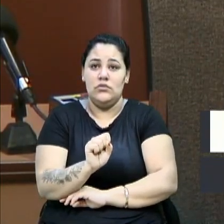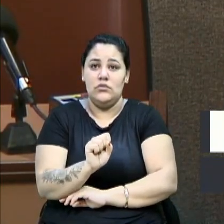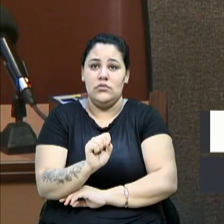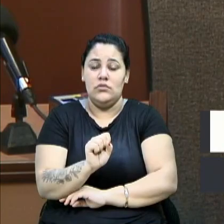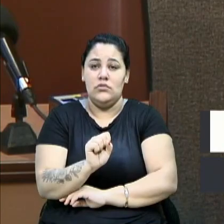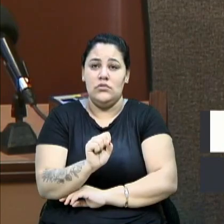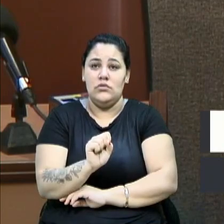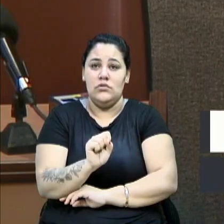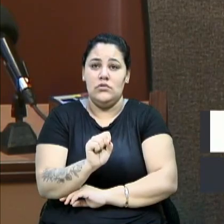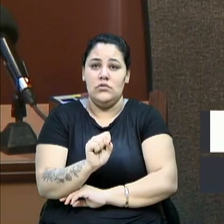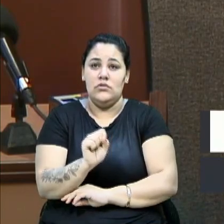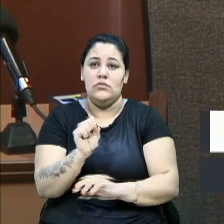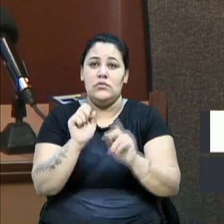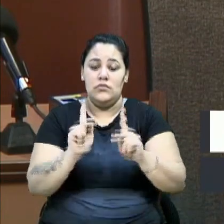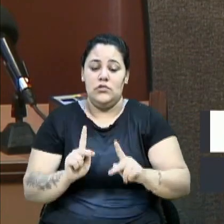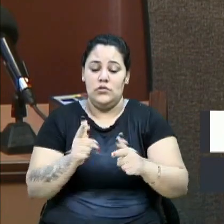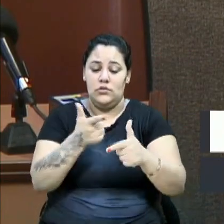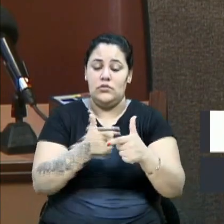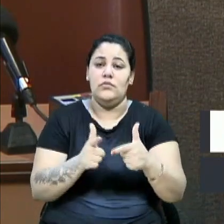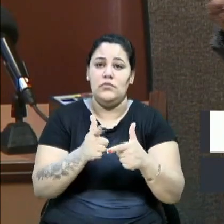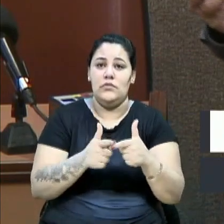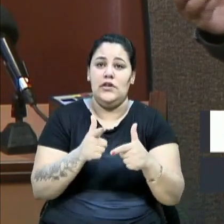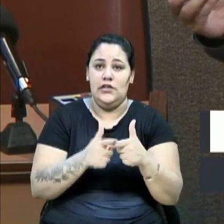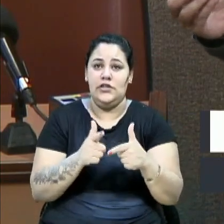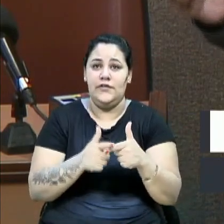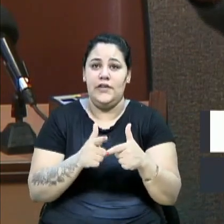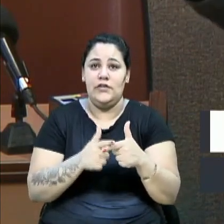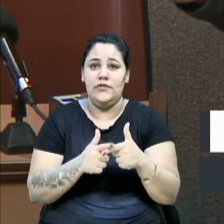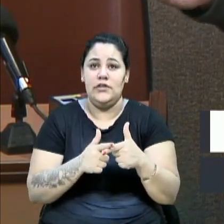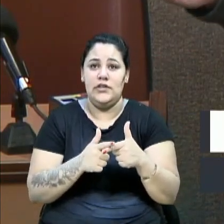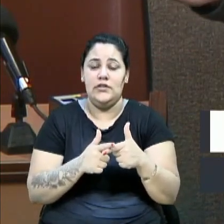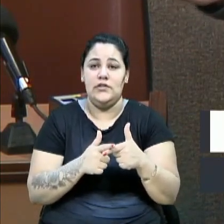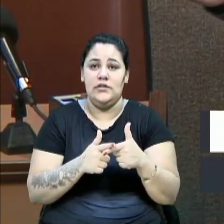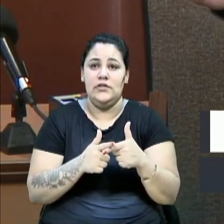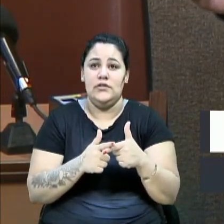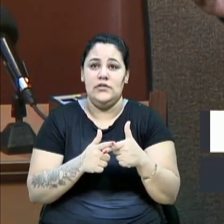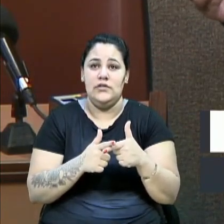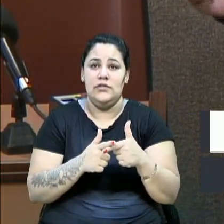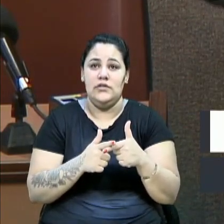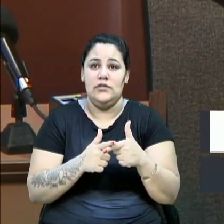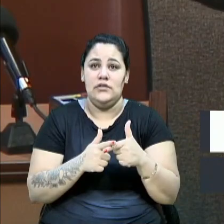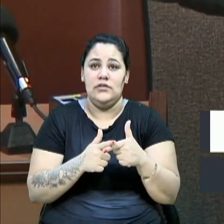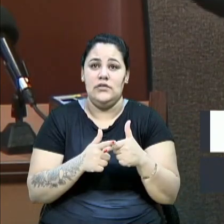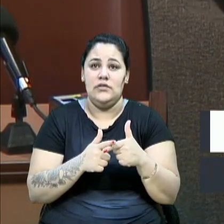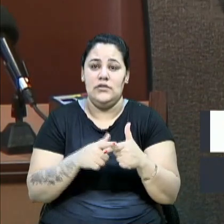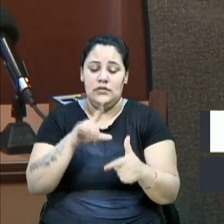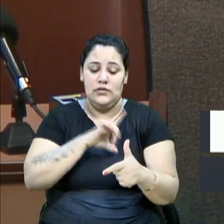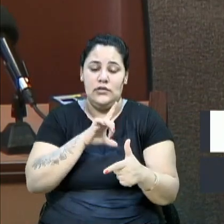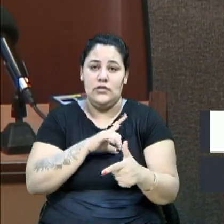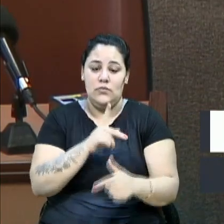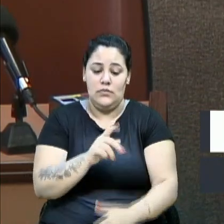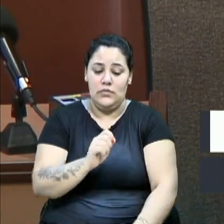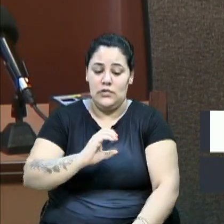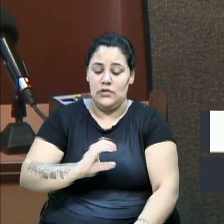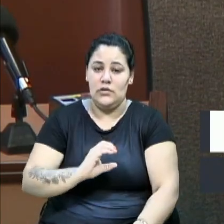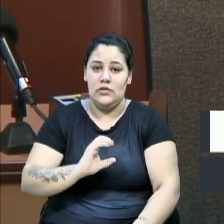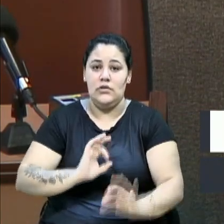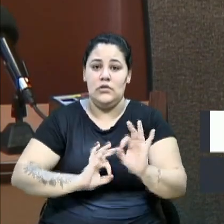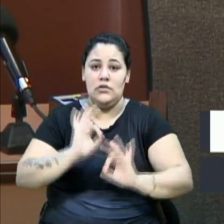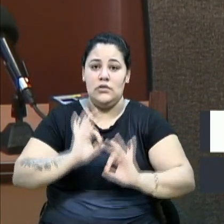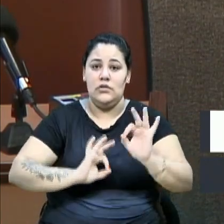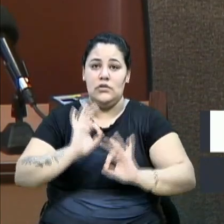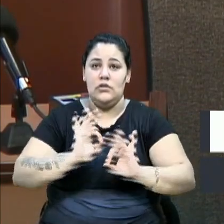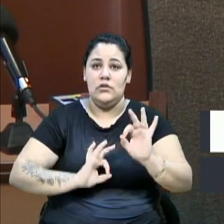com problemas, inclusive na saúde mental, justamente por ter atividade esportiva, por ter um parque organizado, por ter